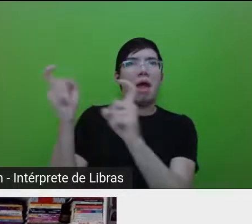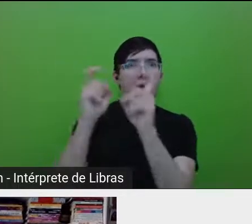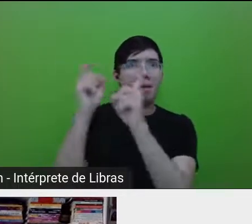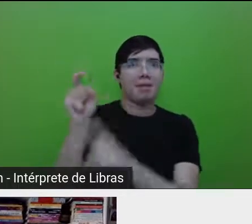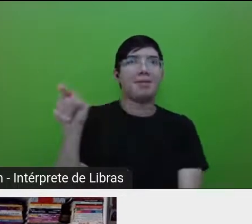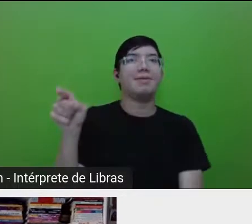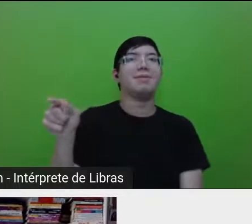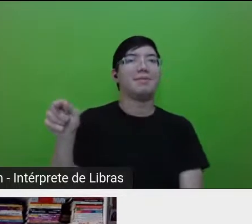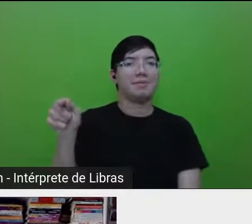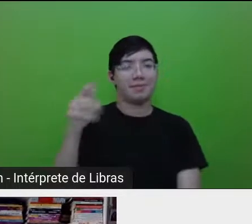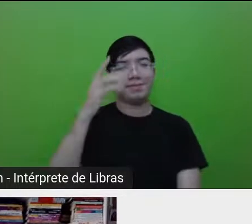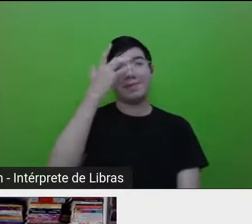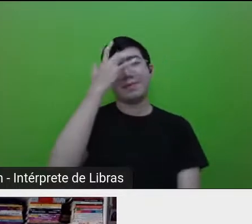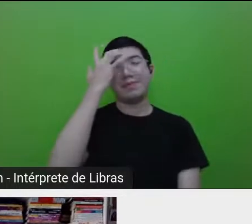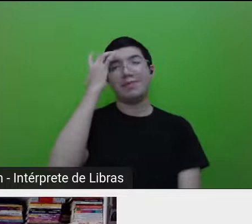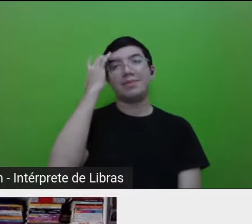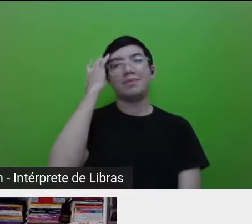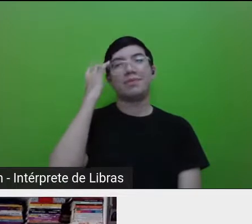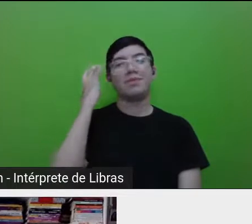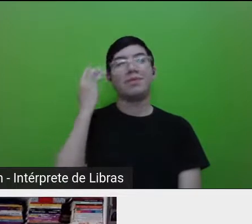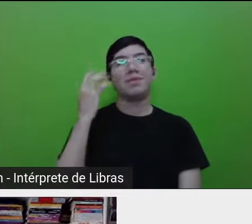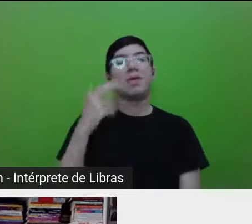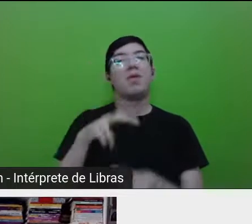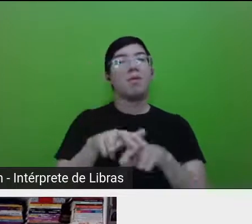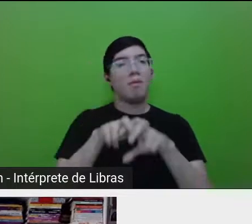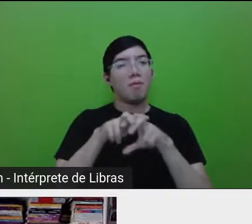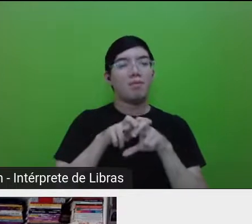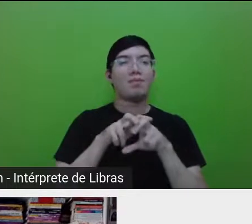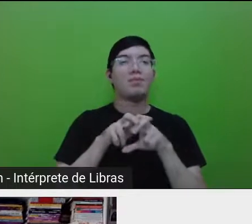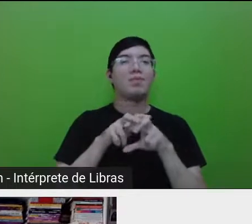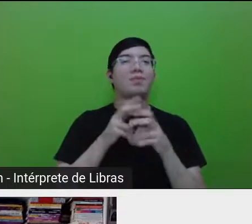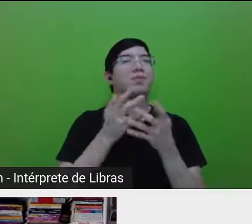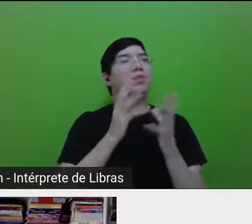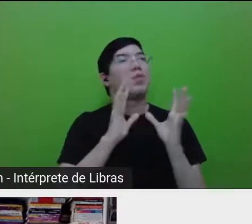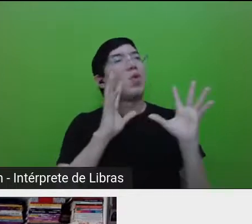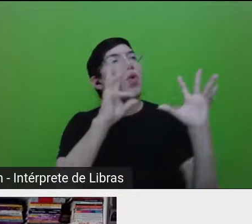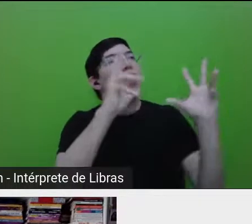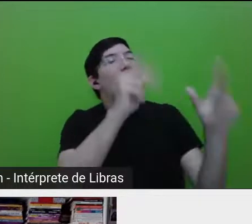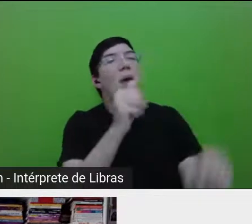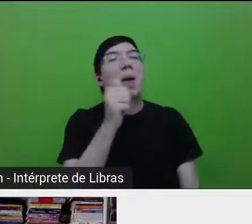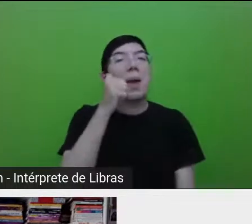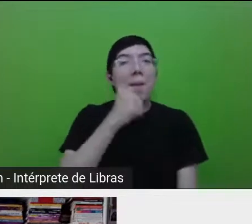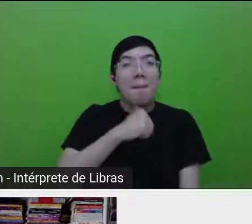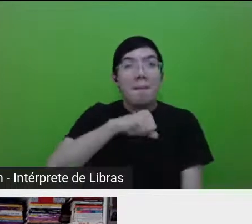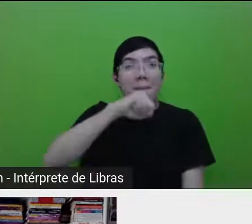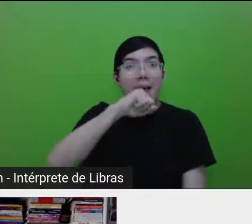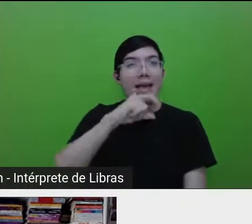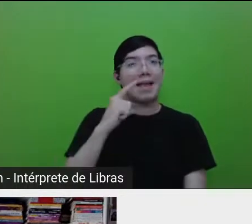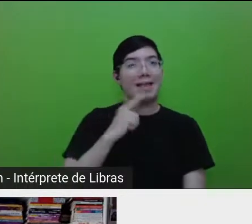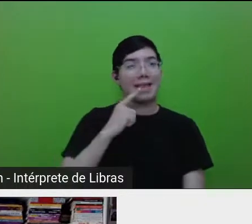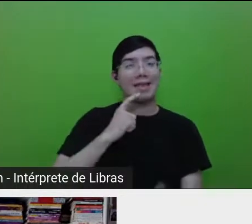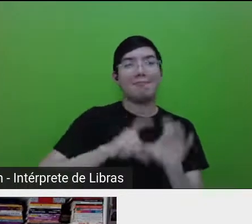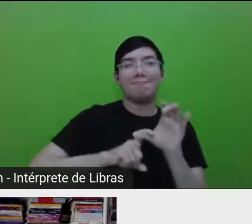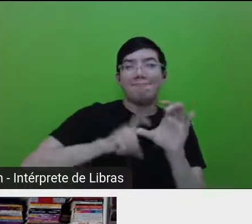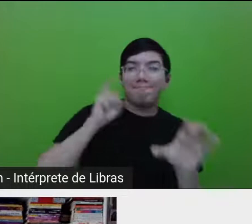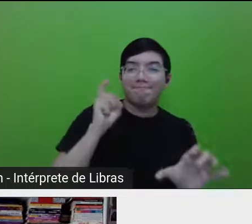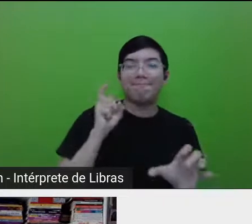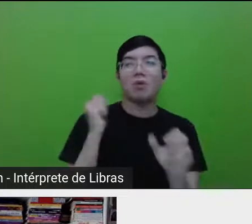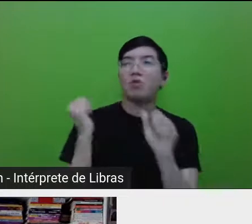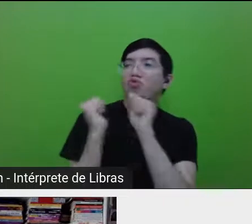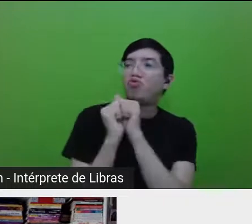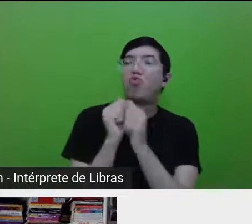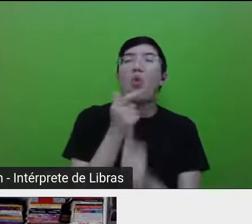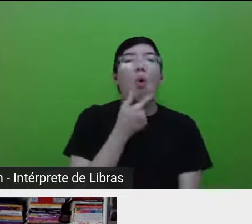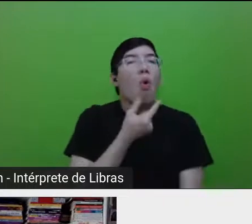outra coisa que eu queria fazer é dedicar essa conversa aí a todas as mães solo que a gente conhece, né? Ou mães